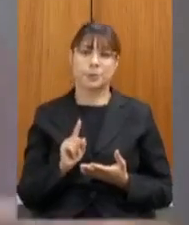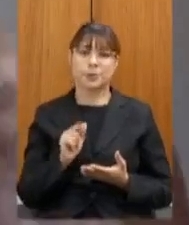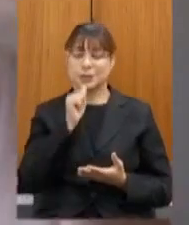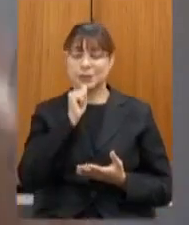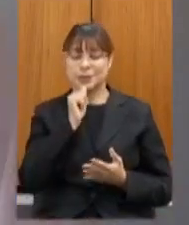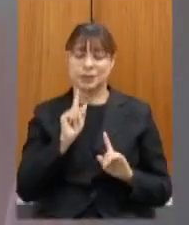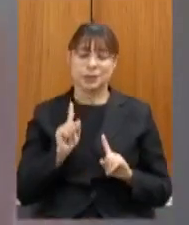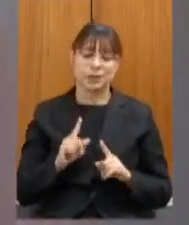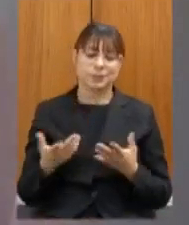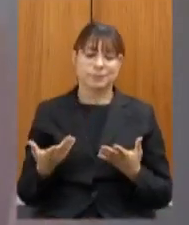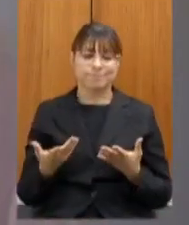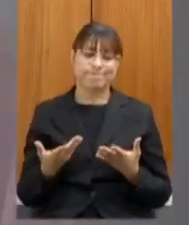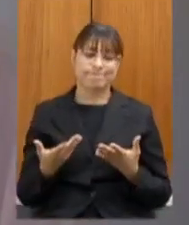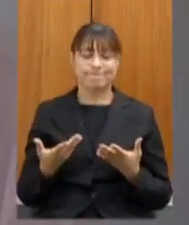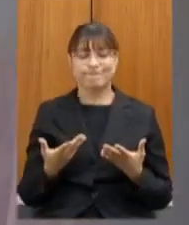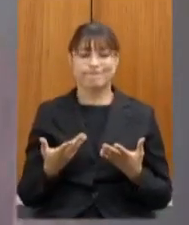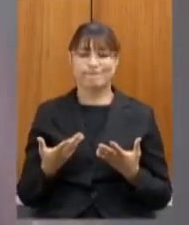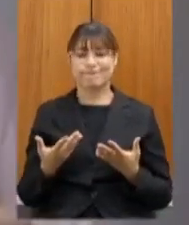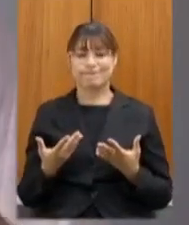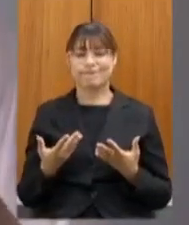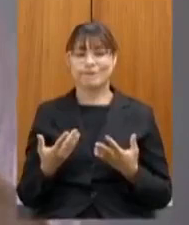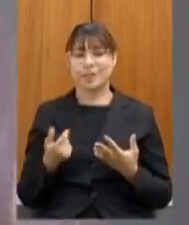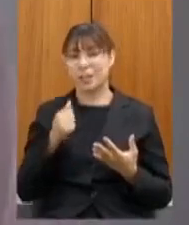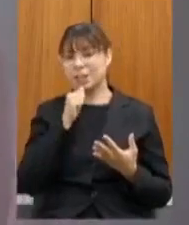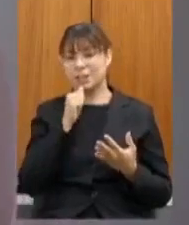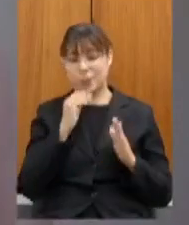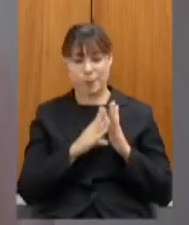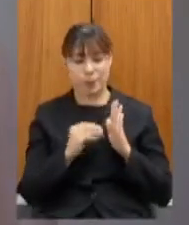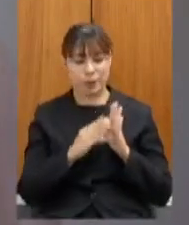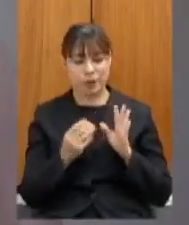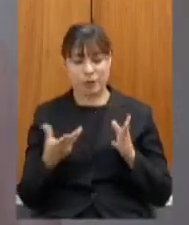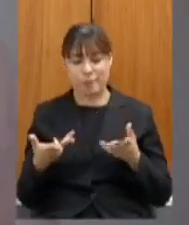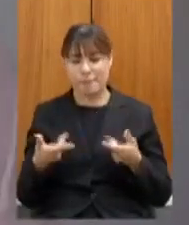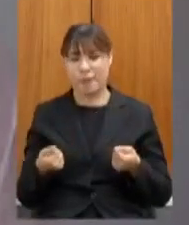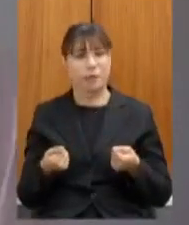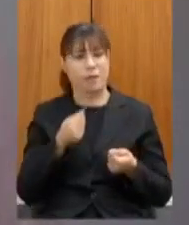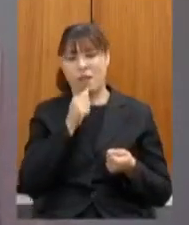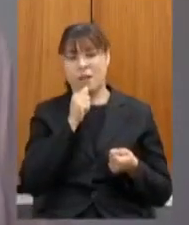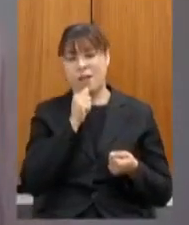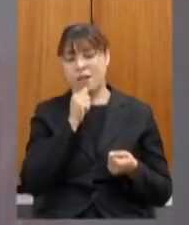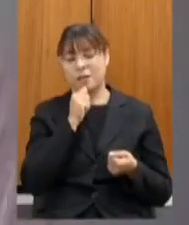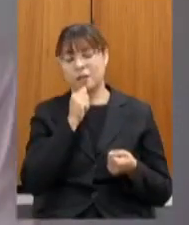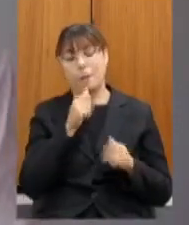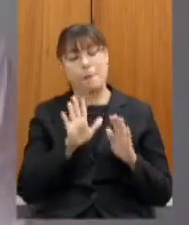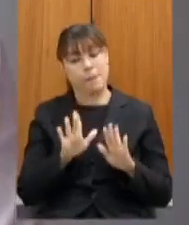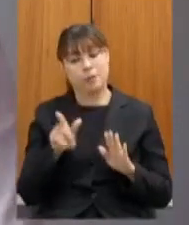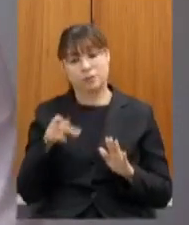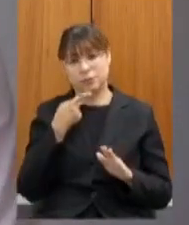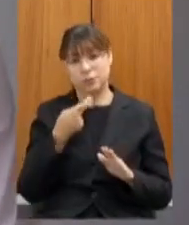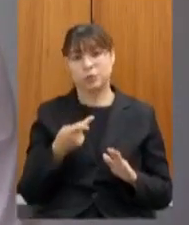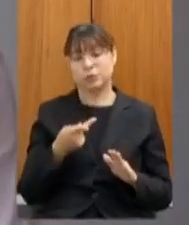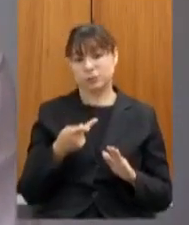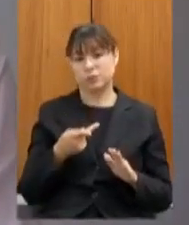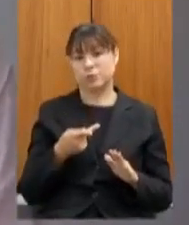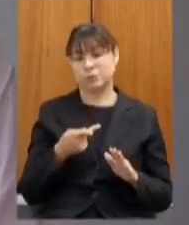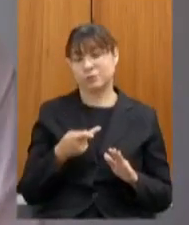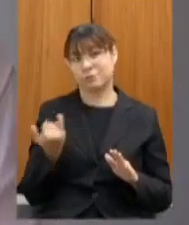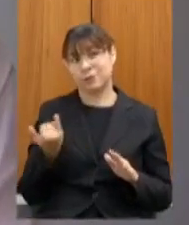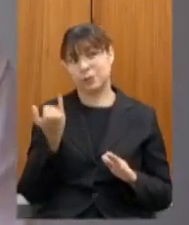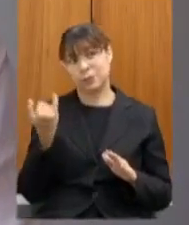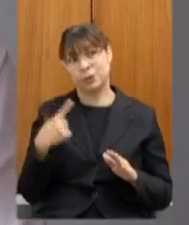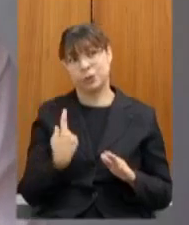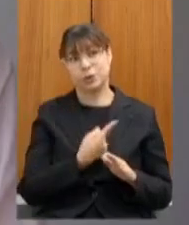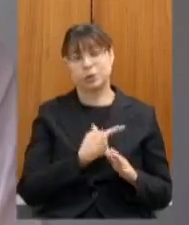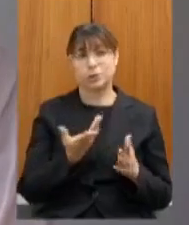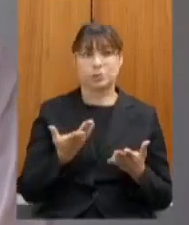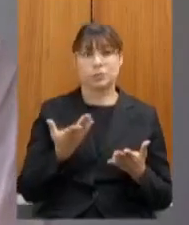distante do modelo que seria o modelo perfeito mas foi como o senhor muito bem falou é importante também que a gente destaque